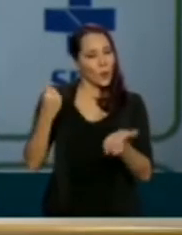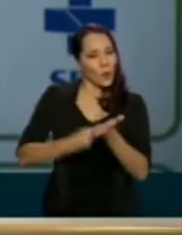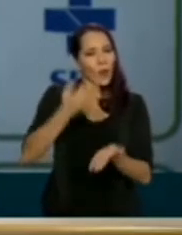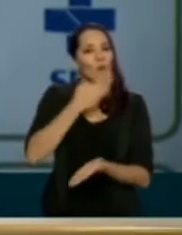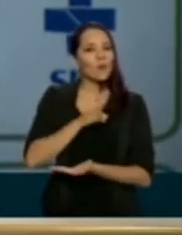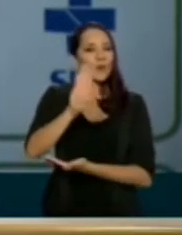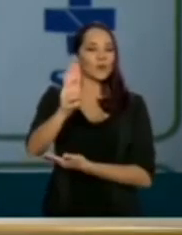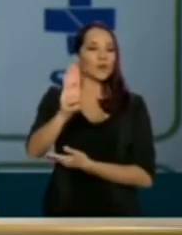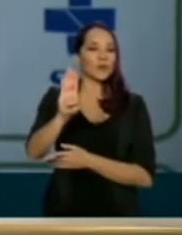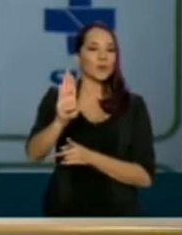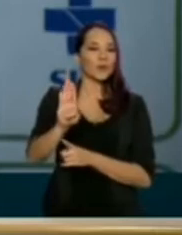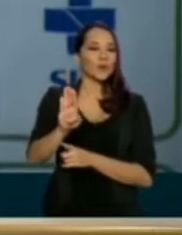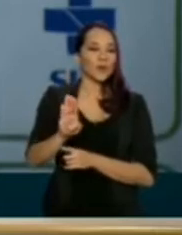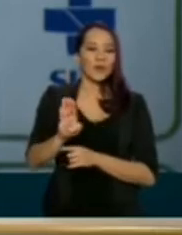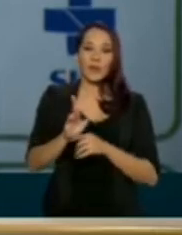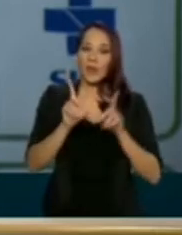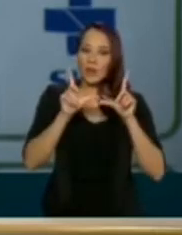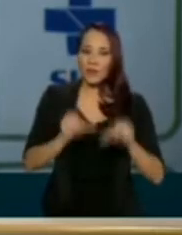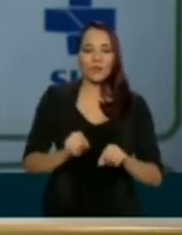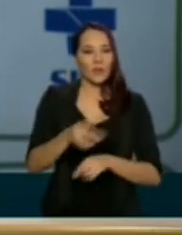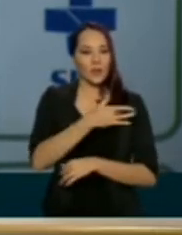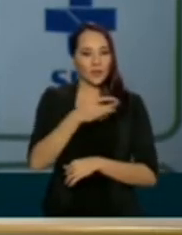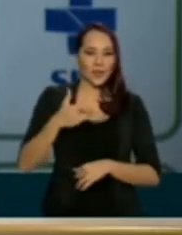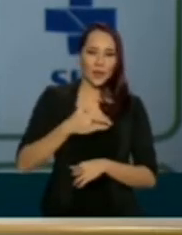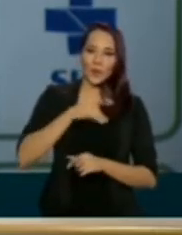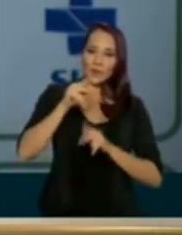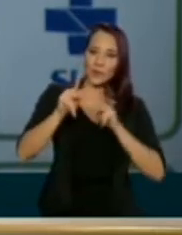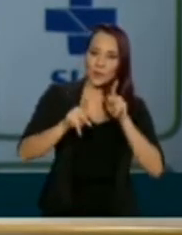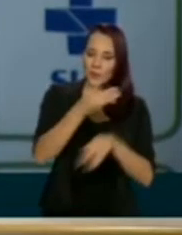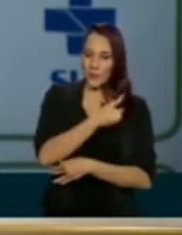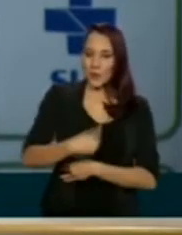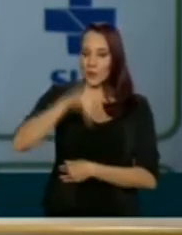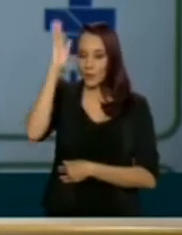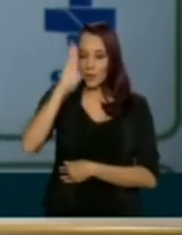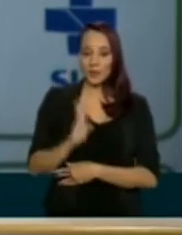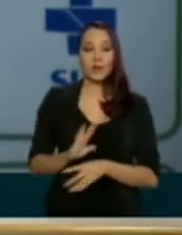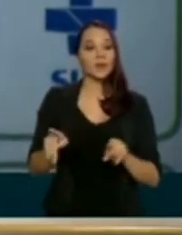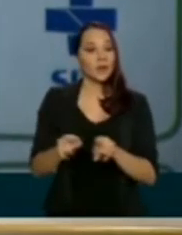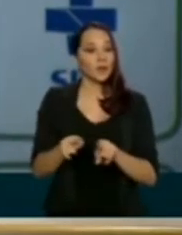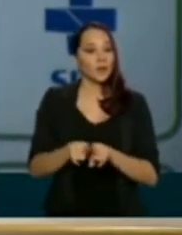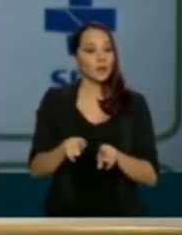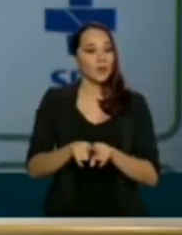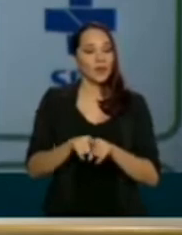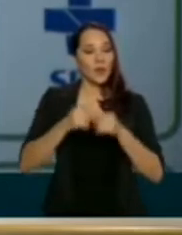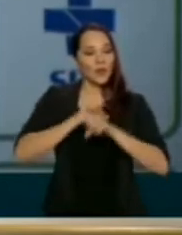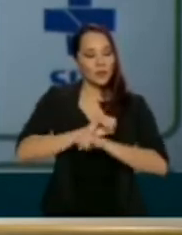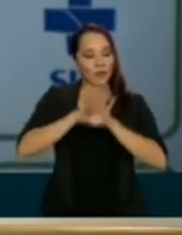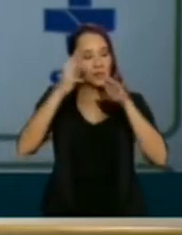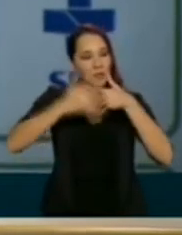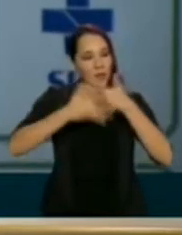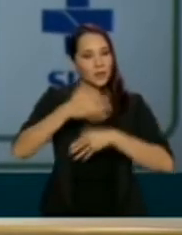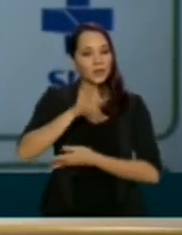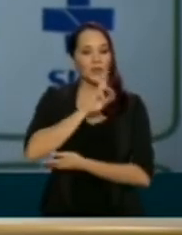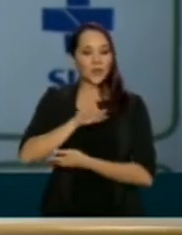inabalável com a saúde pública brasileira e com a transparência desses